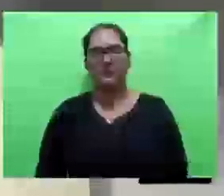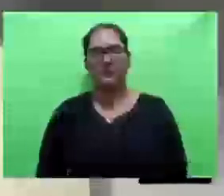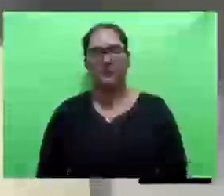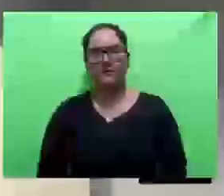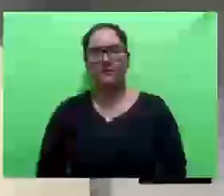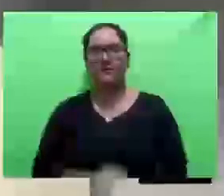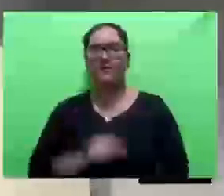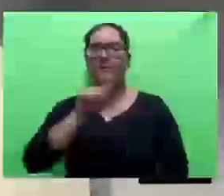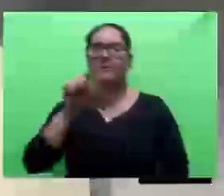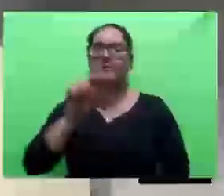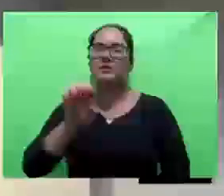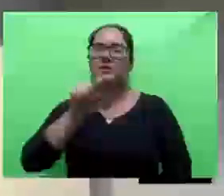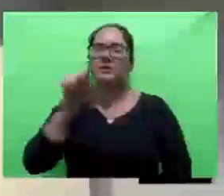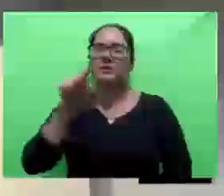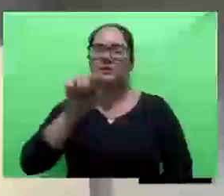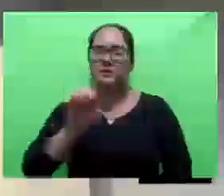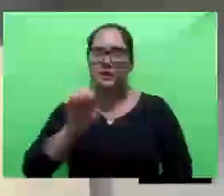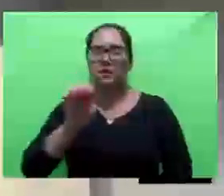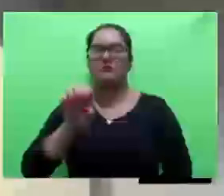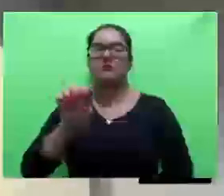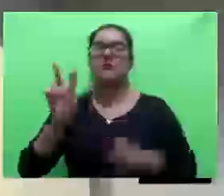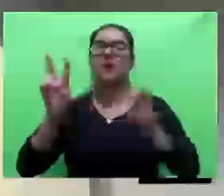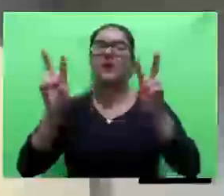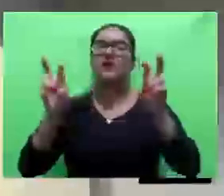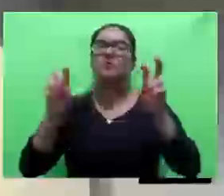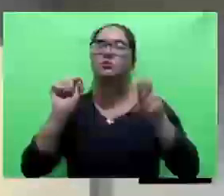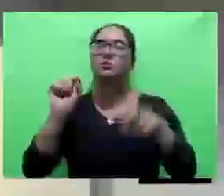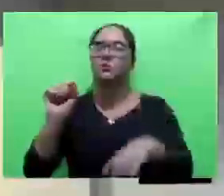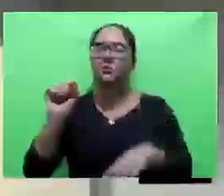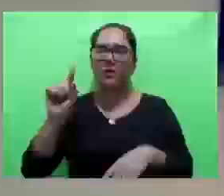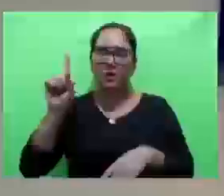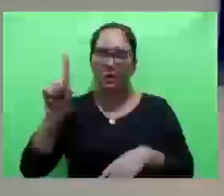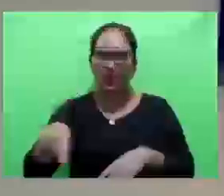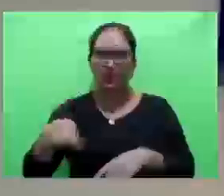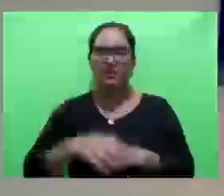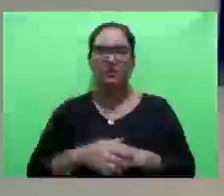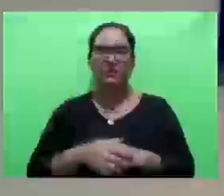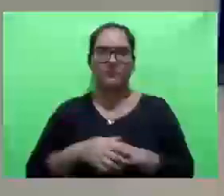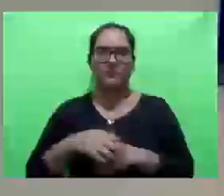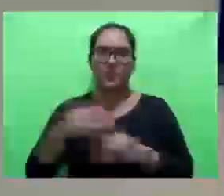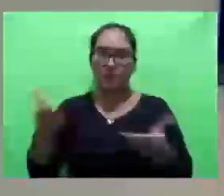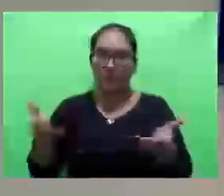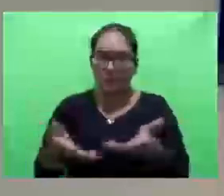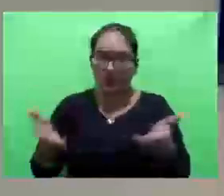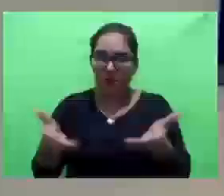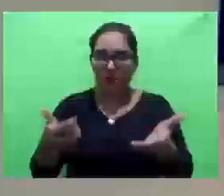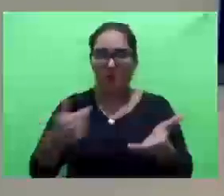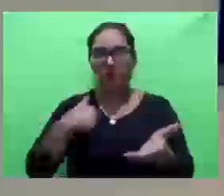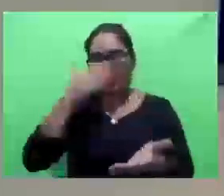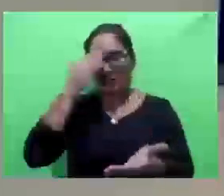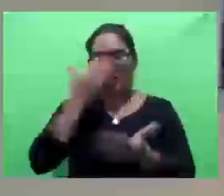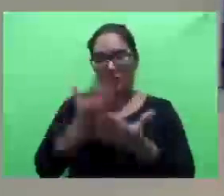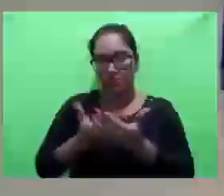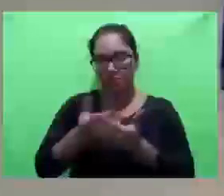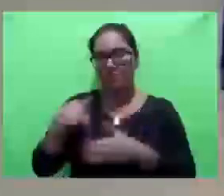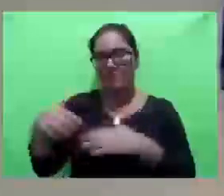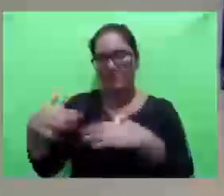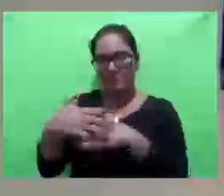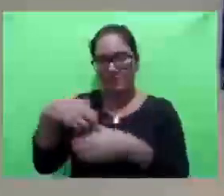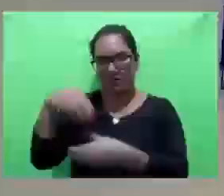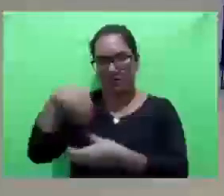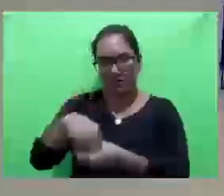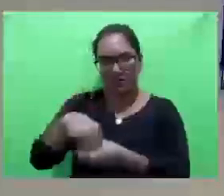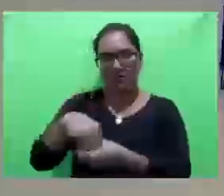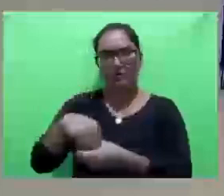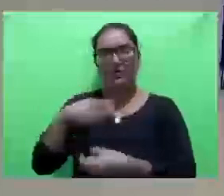O Zezé, mas o assunto tocou, porque assim, hoje, eu acredito que dentro do nosso município, hoje não existe mais